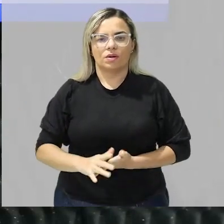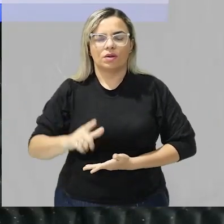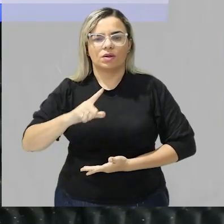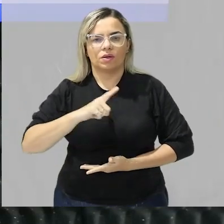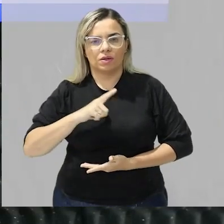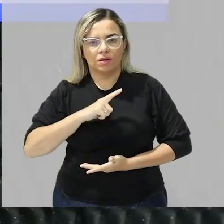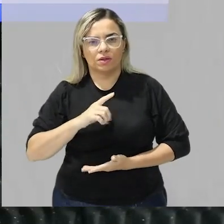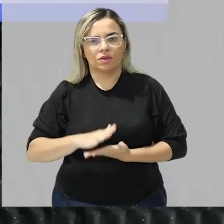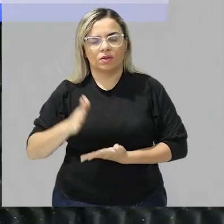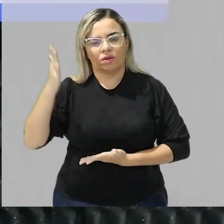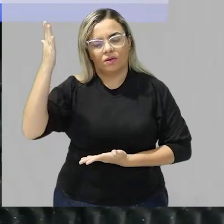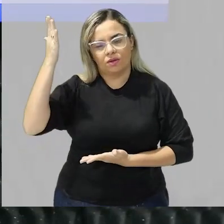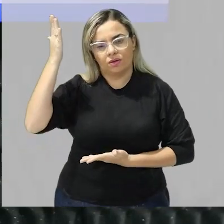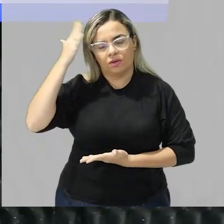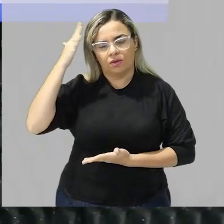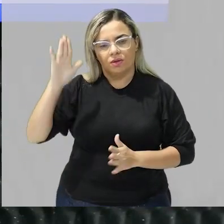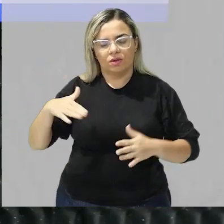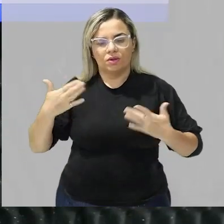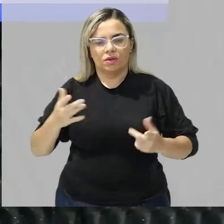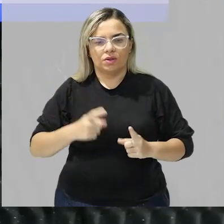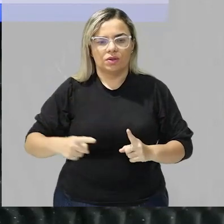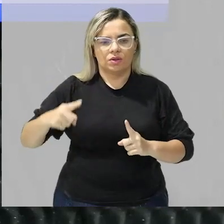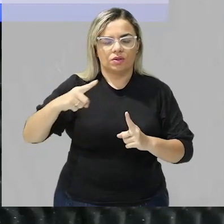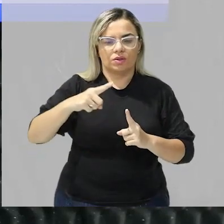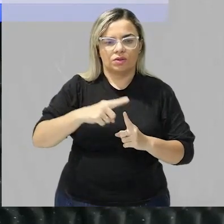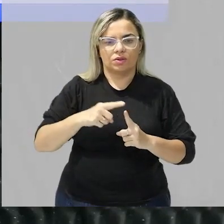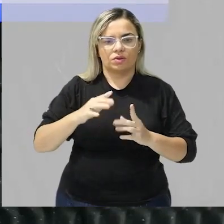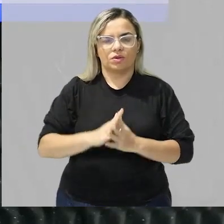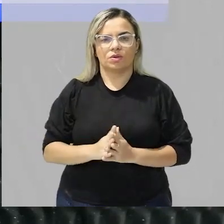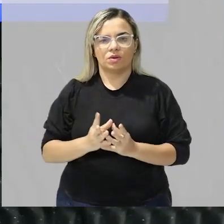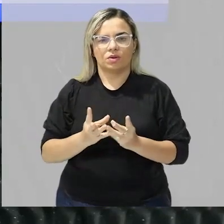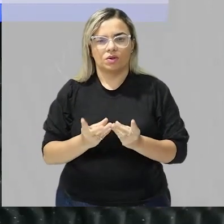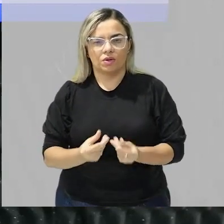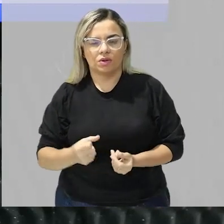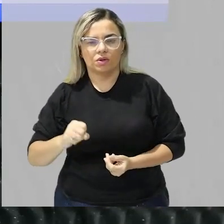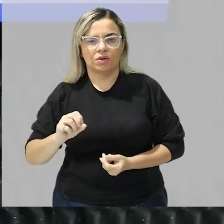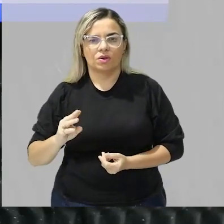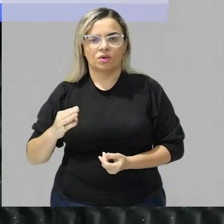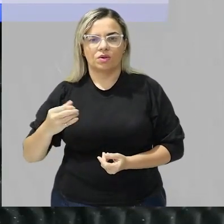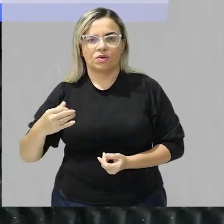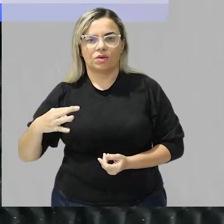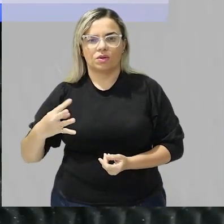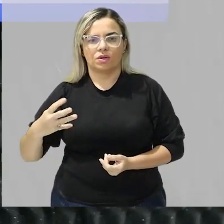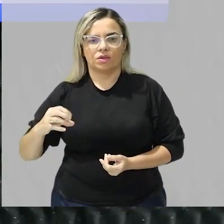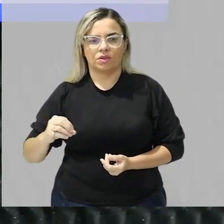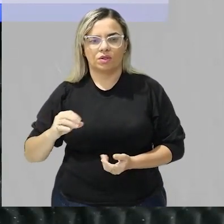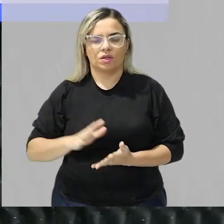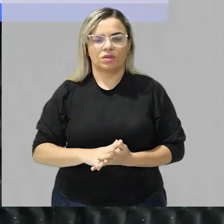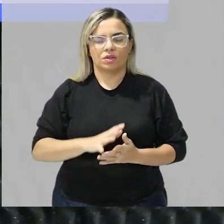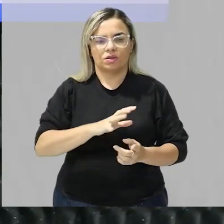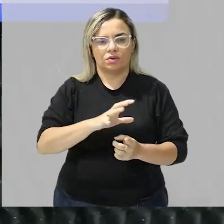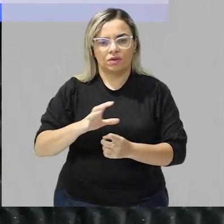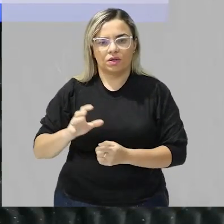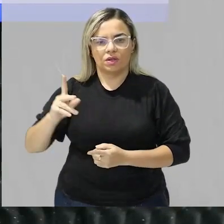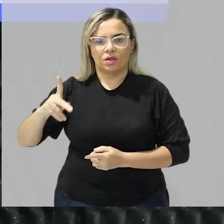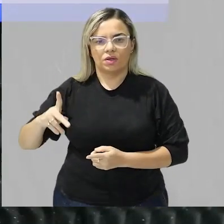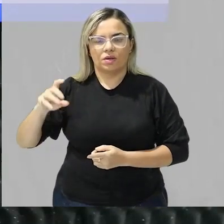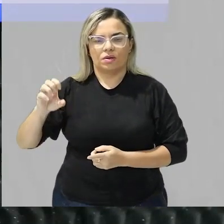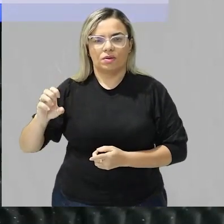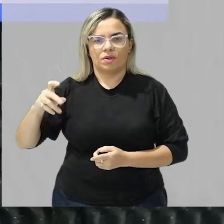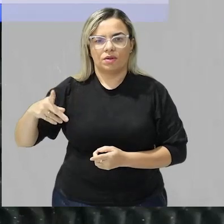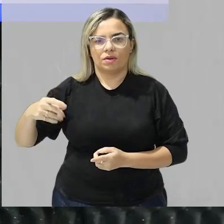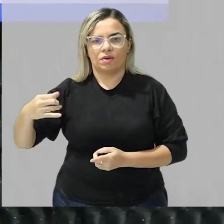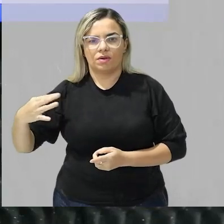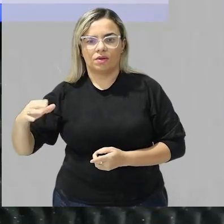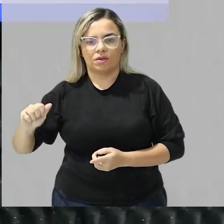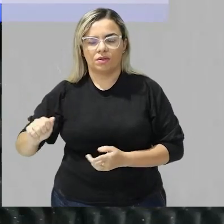tem que entender sobre qual tipo de substrato atua a pepsina tá vamos aqui gente vamos